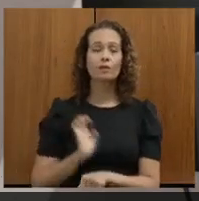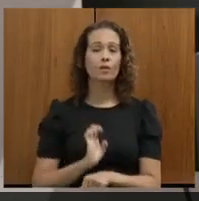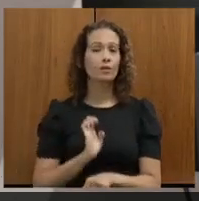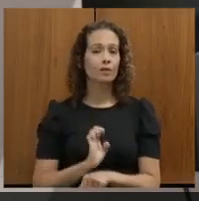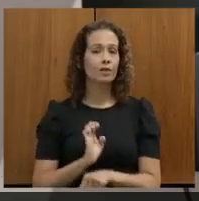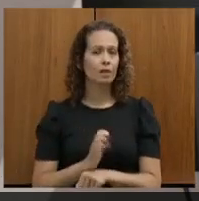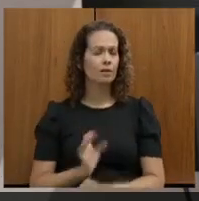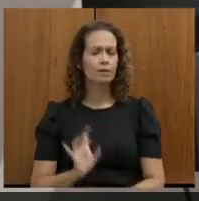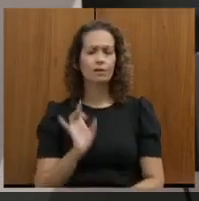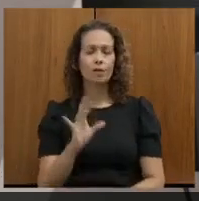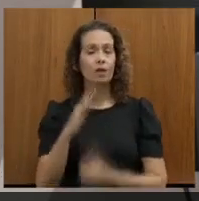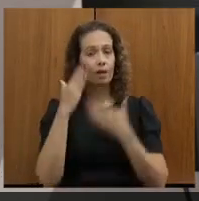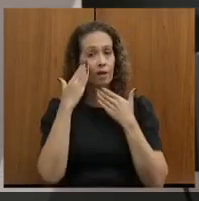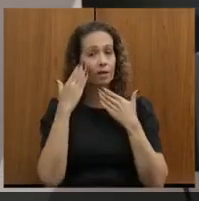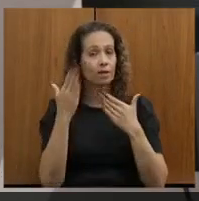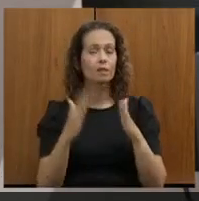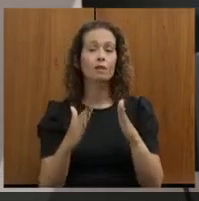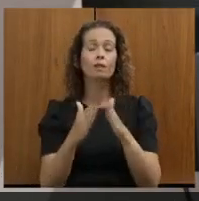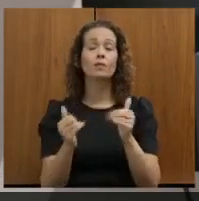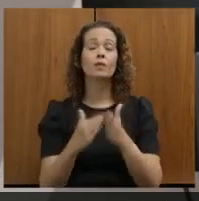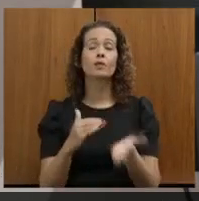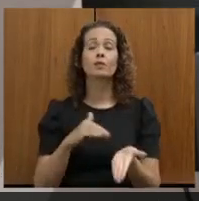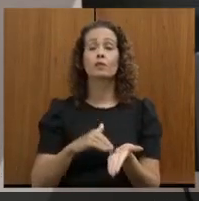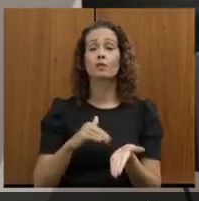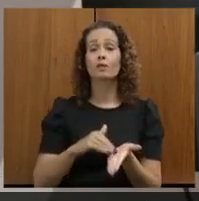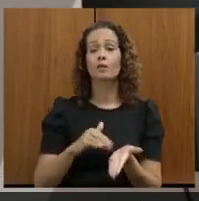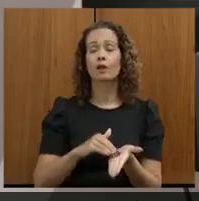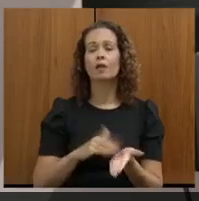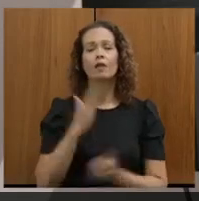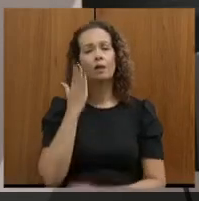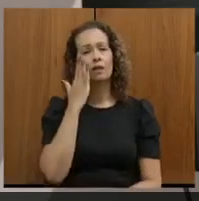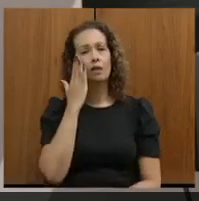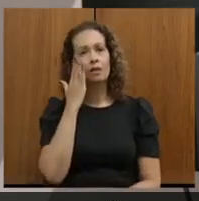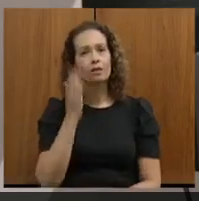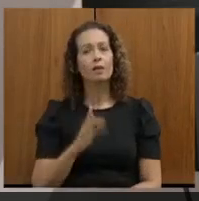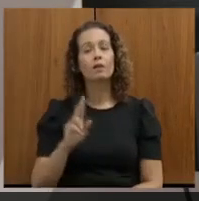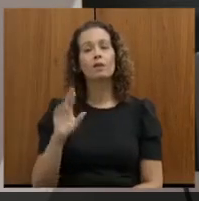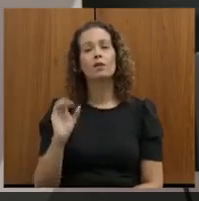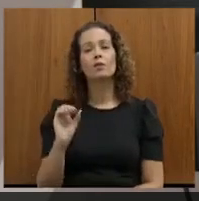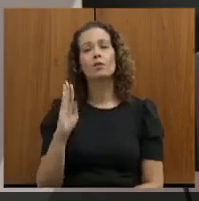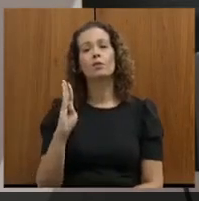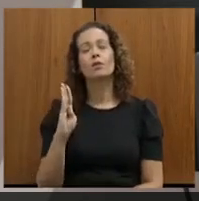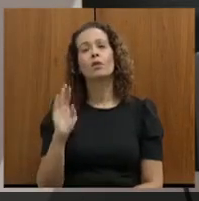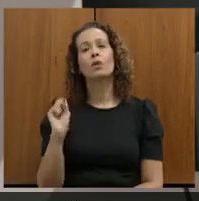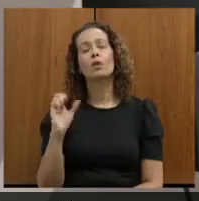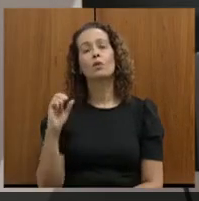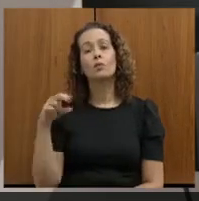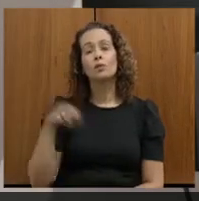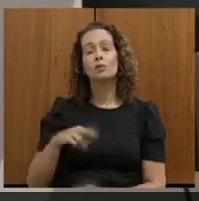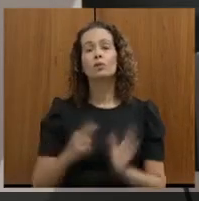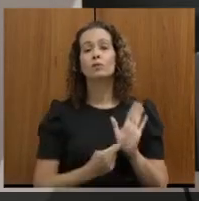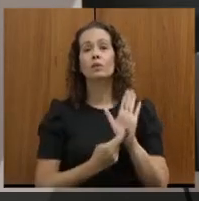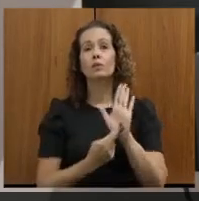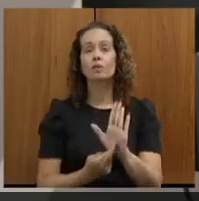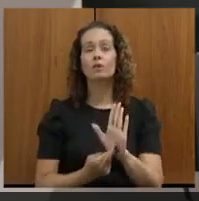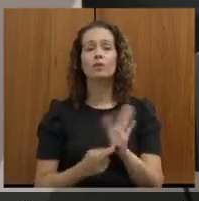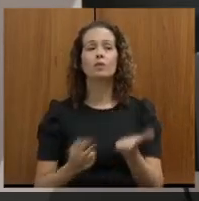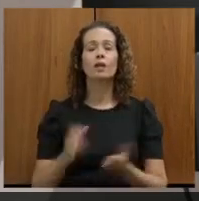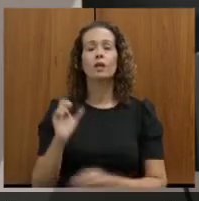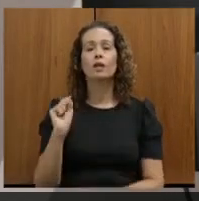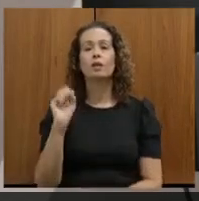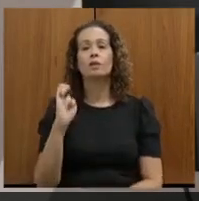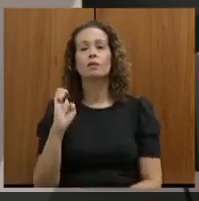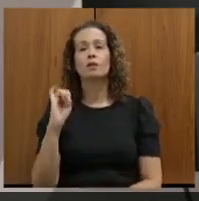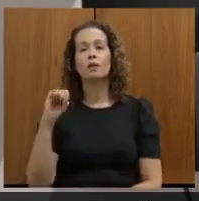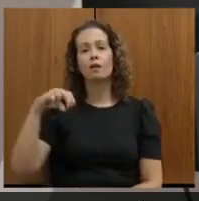é apenas agradecer e pedir, secretário, que eu sei que o nosso Robson, representando a pasta da CINFRA, vamos falar